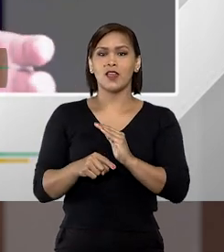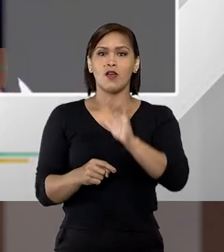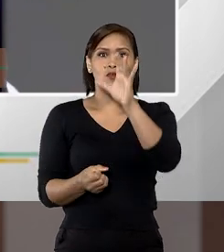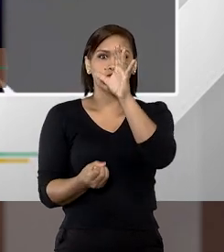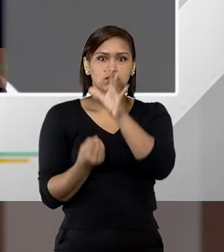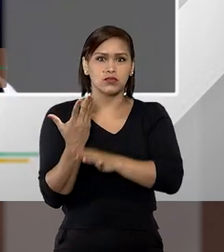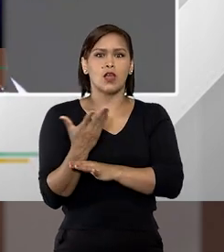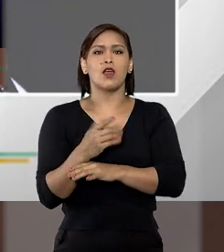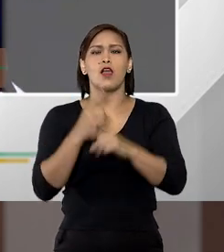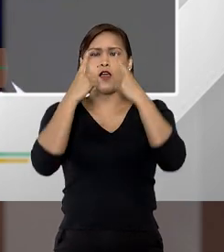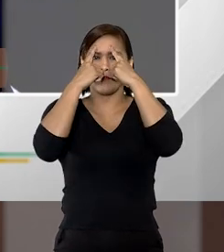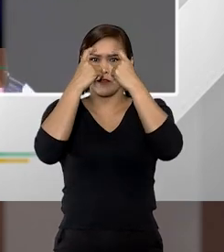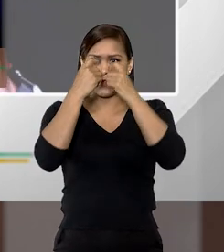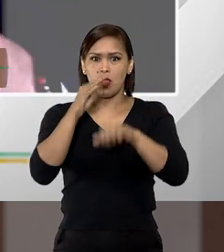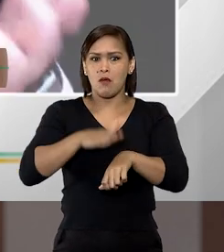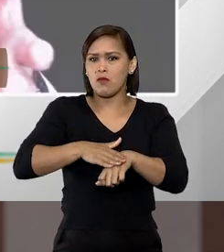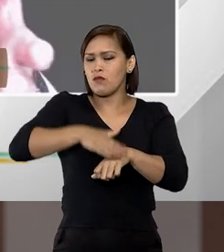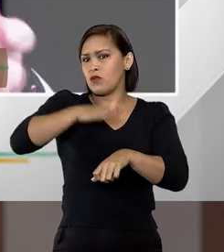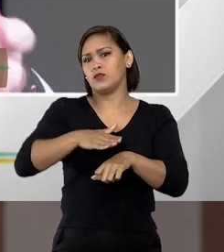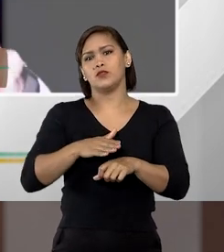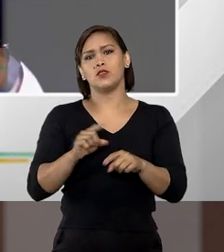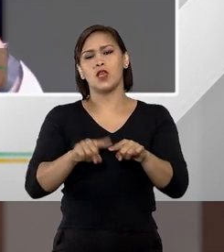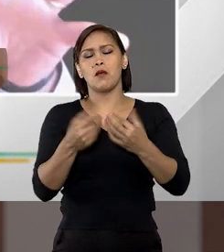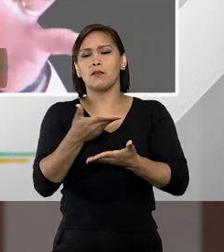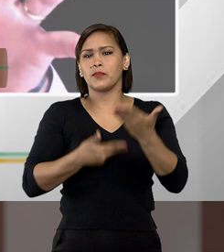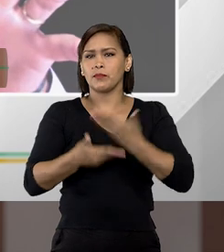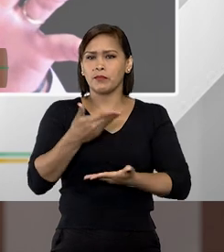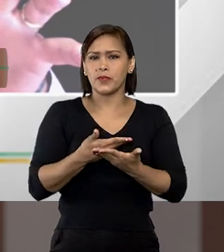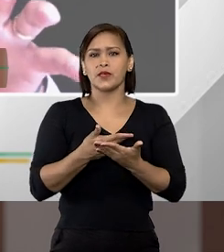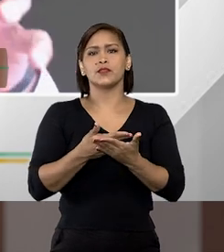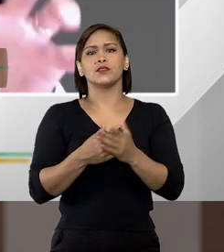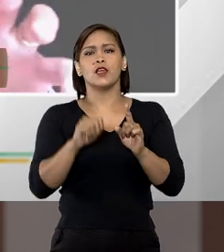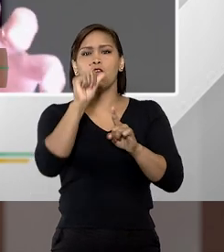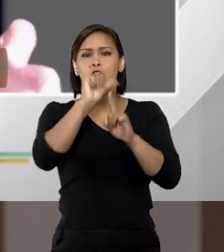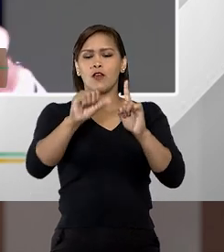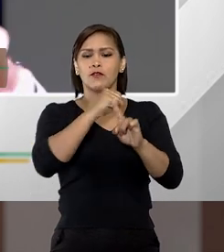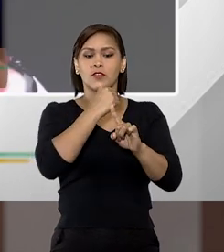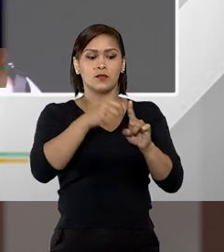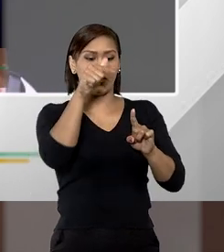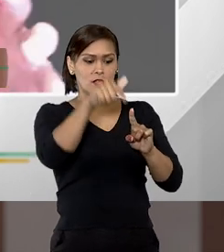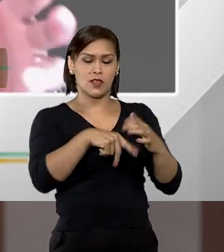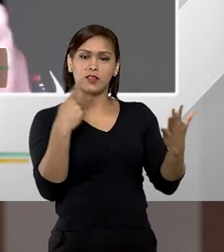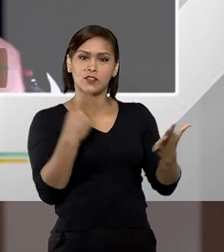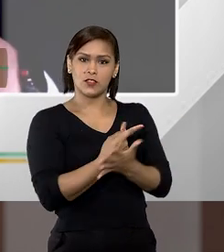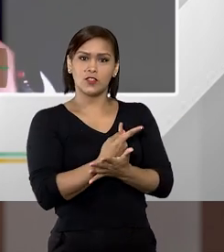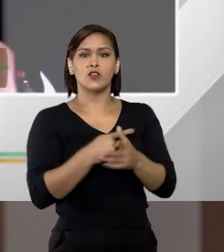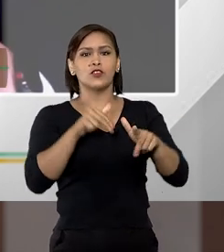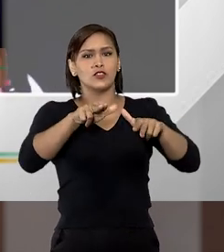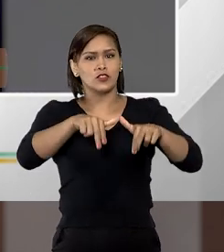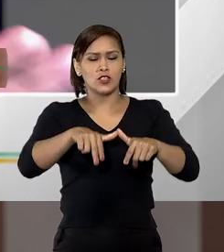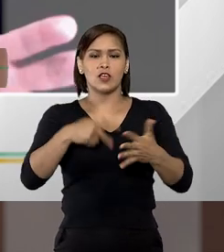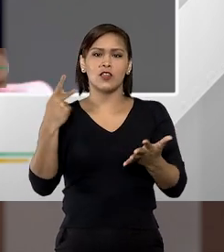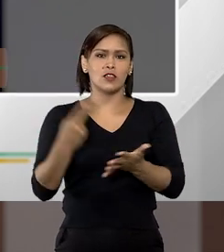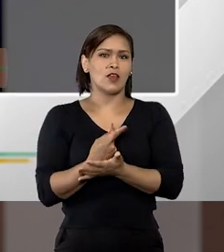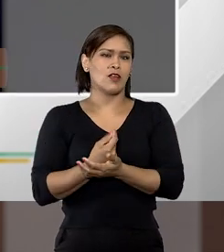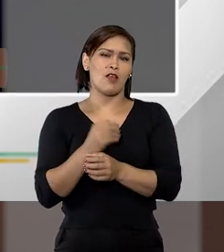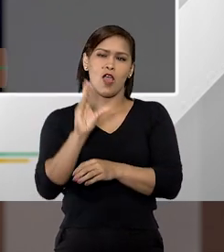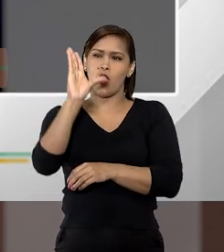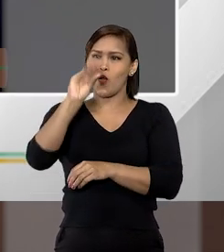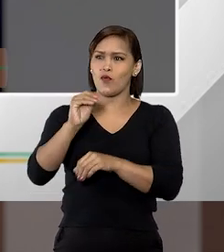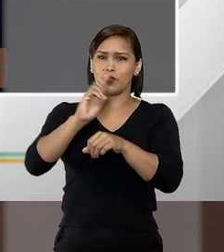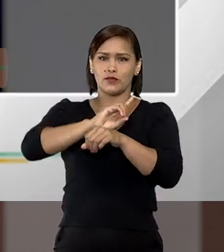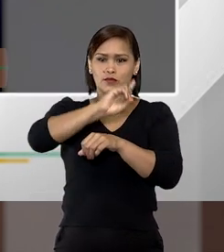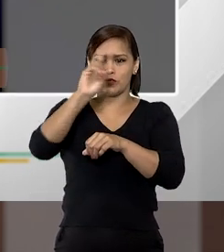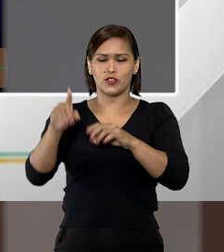violência. Eu sempre costumo dizer nos eventos que participam porque o feminicídio, nesta situação de violência de gênero, ele não ocorre da noite para o dia,